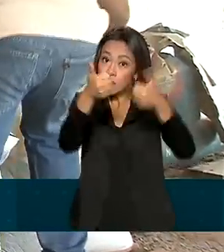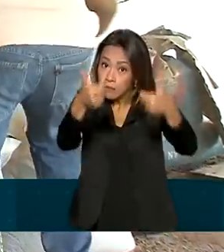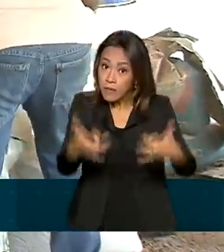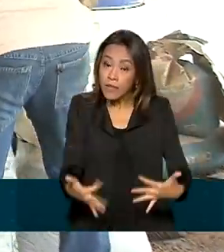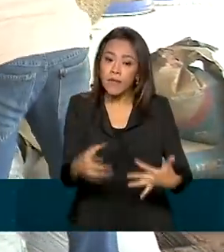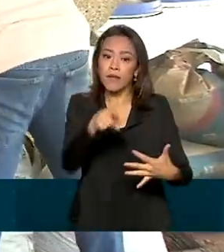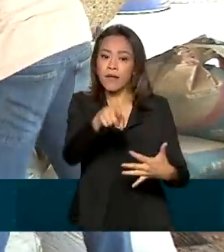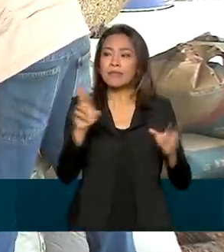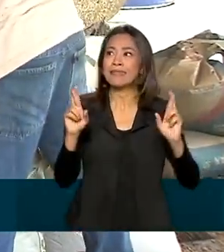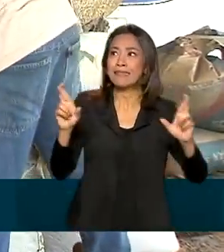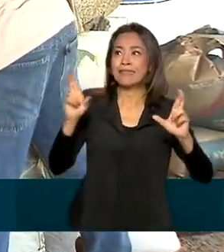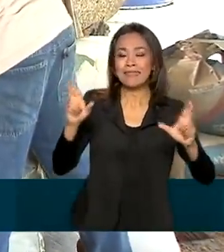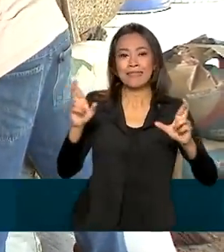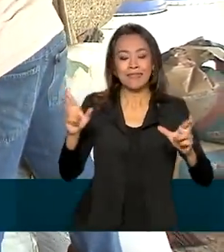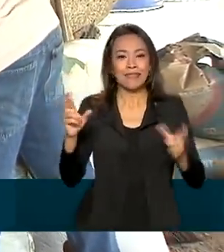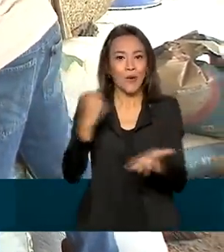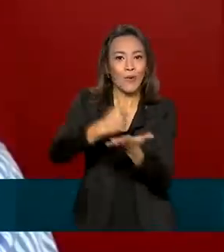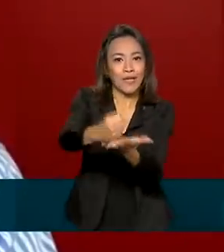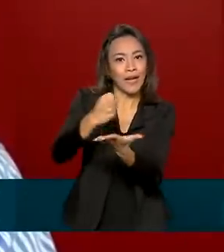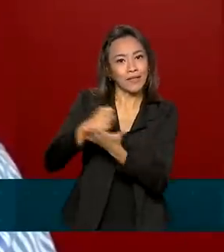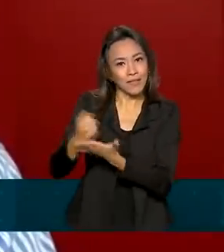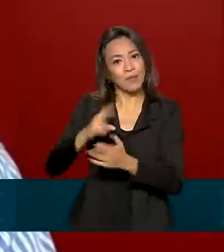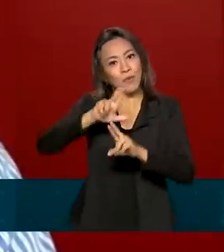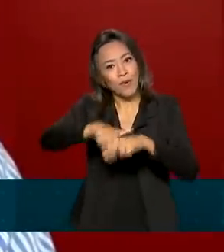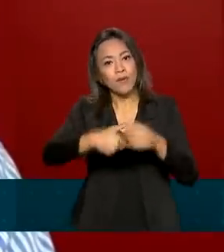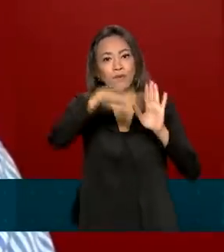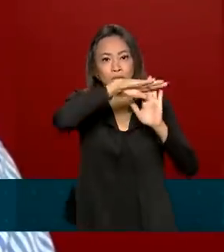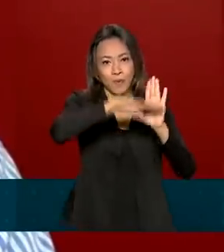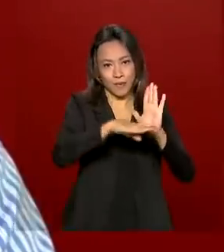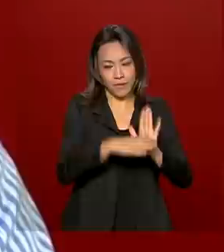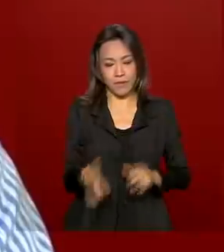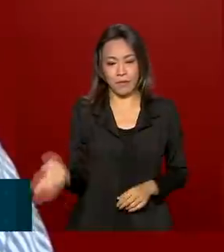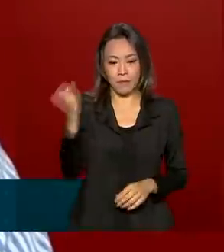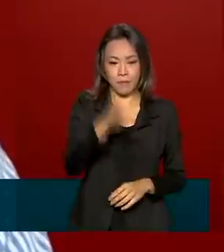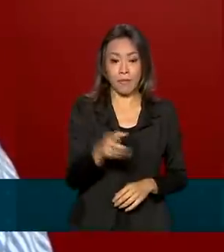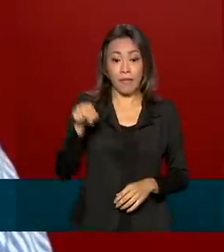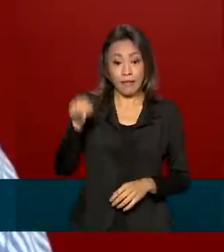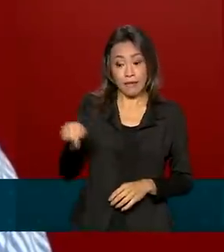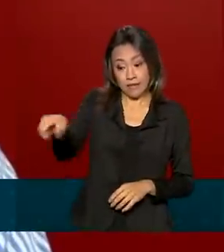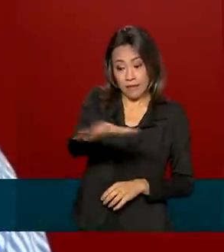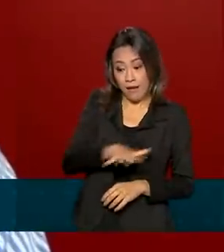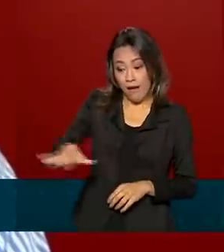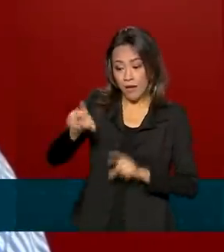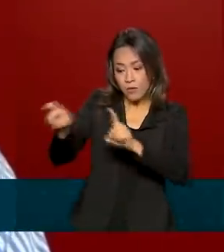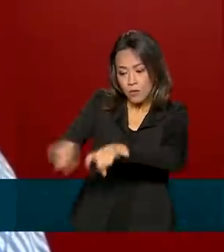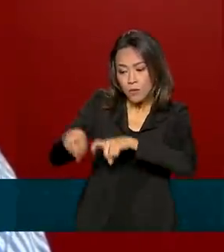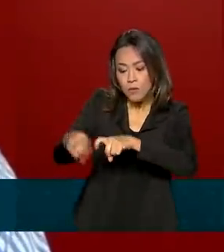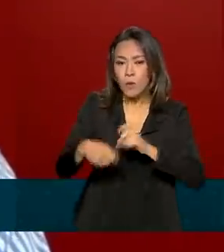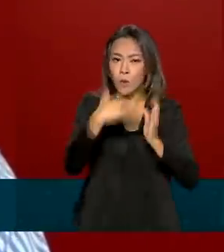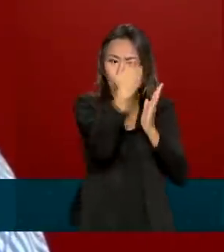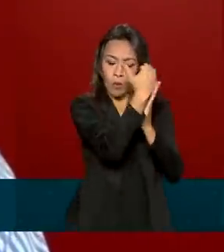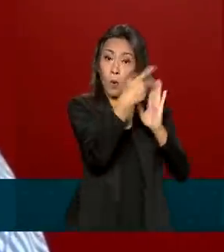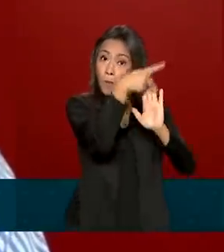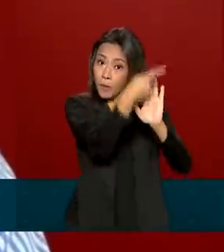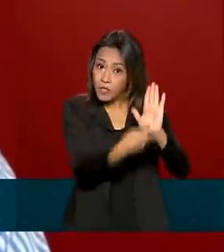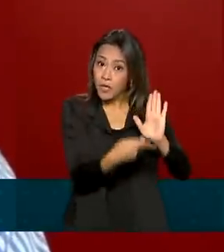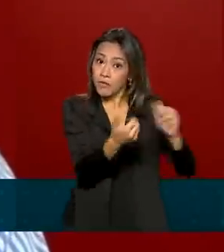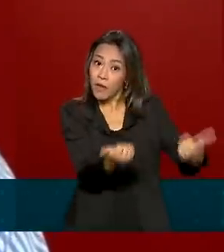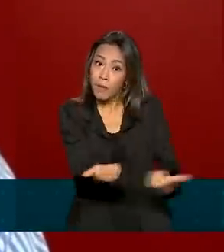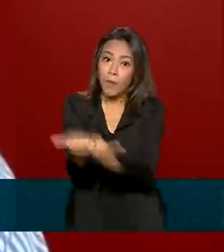de empregos com a chegada do Profinor. Nesta área irrigada, o projeto gerará cerca de 2